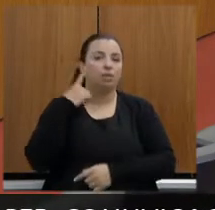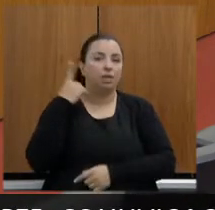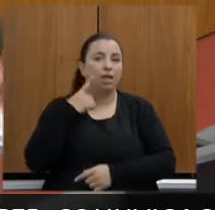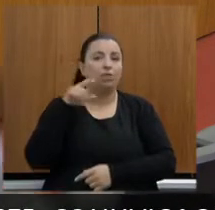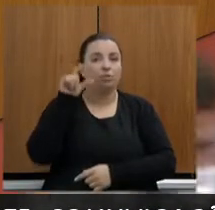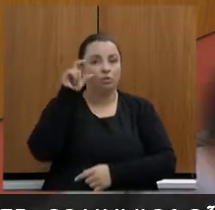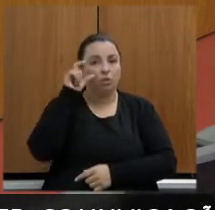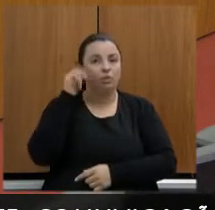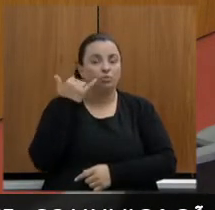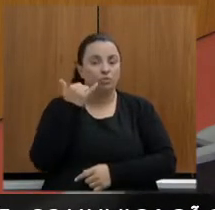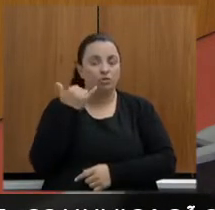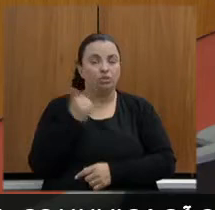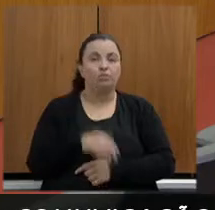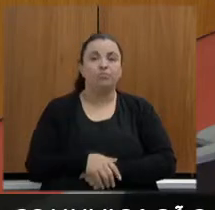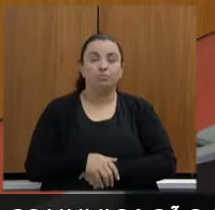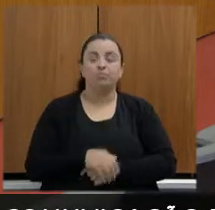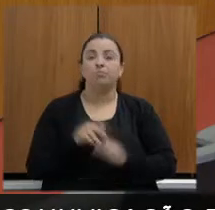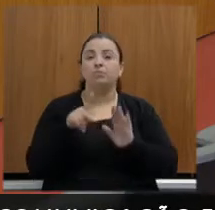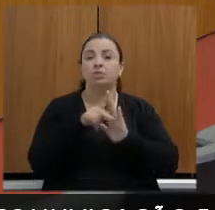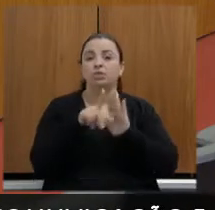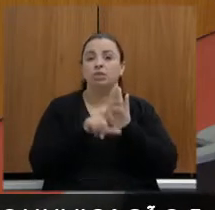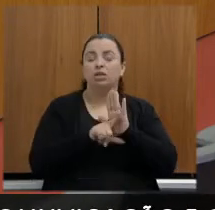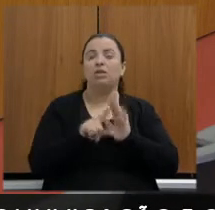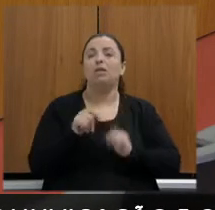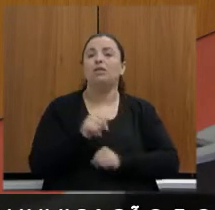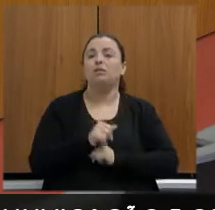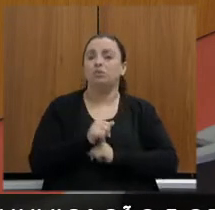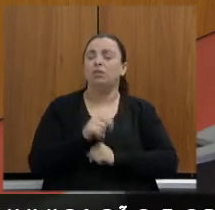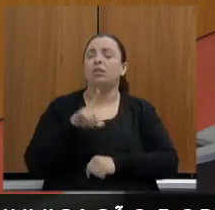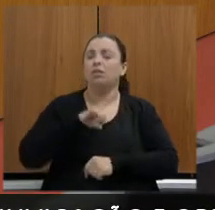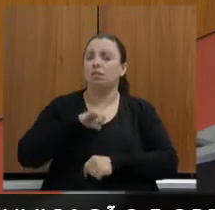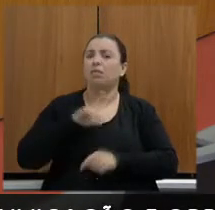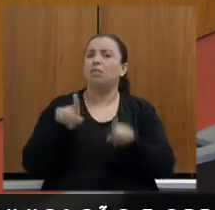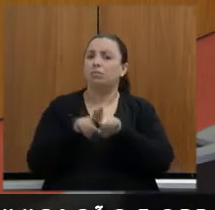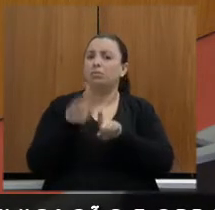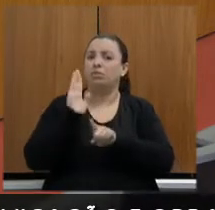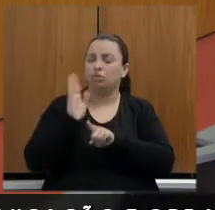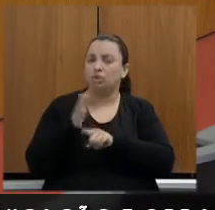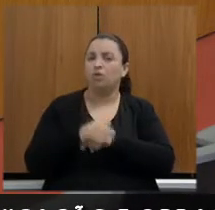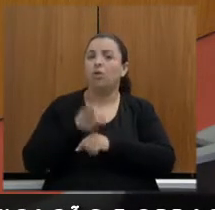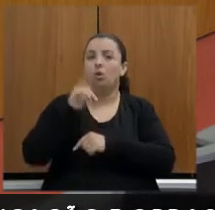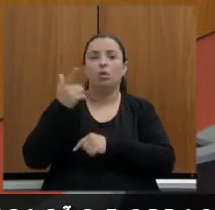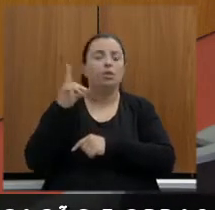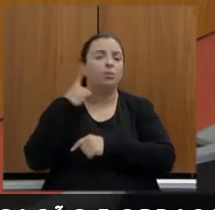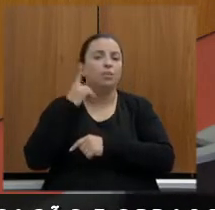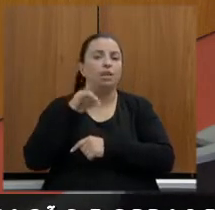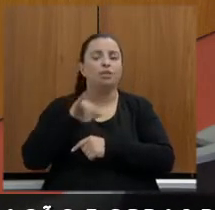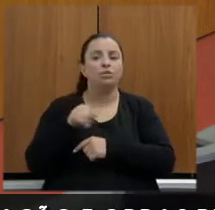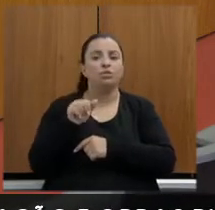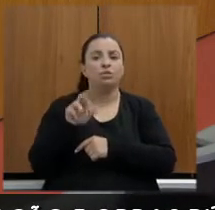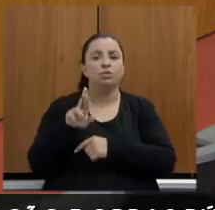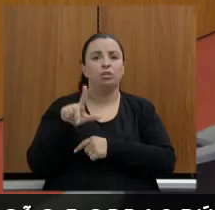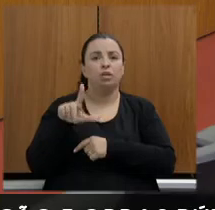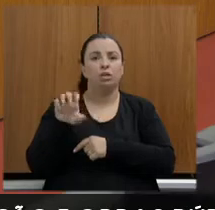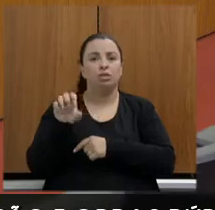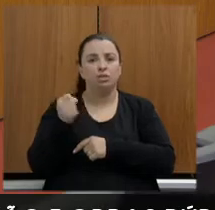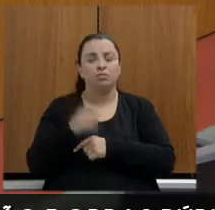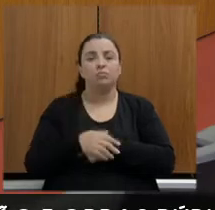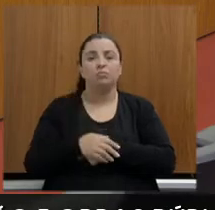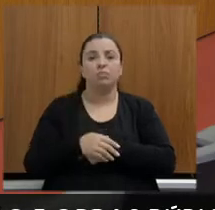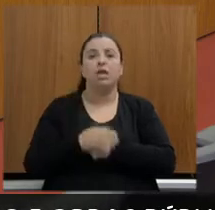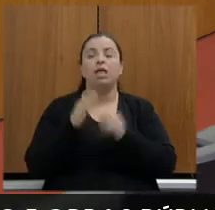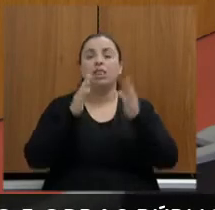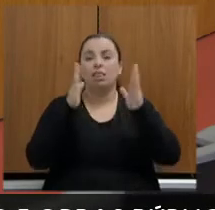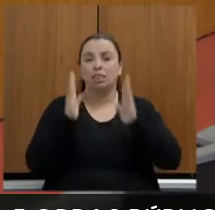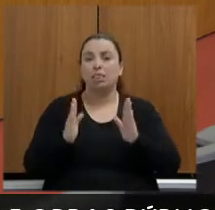.581 de 2022, também primeiro turno, deputado Charles Santos, terceira fase da primeira fase. Passa